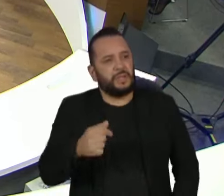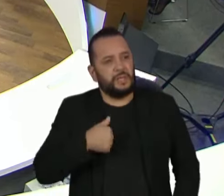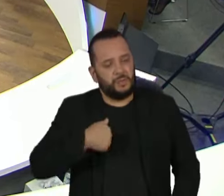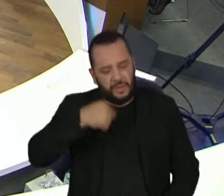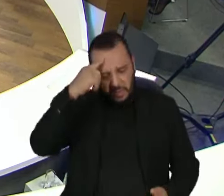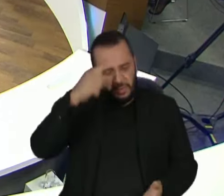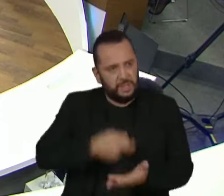sou eu que vou decidir. Ei, No segundo